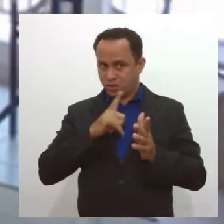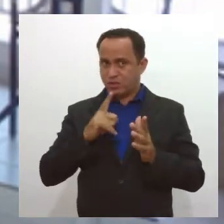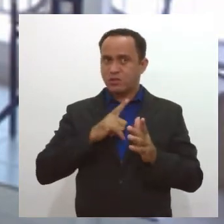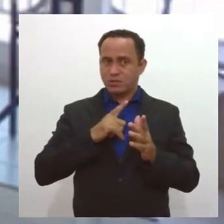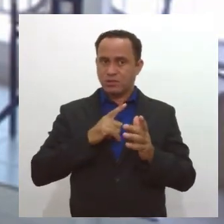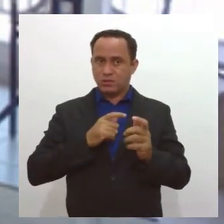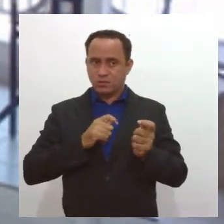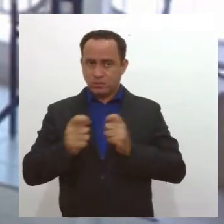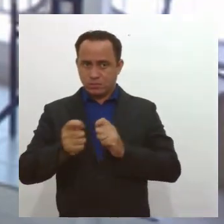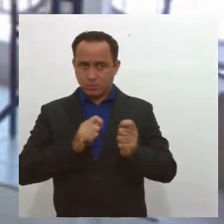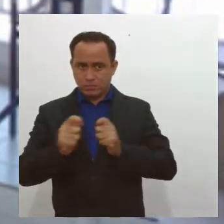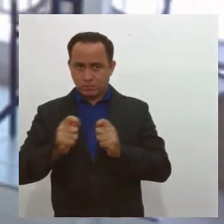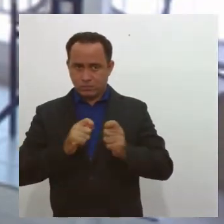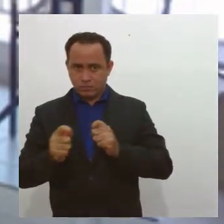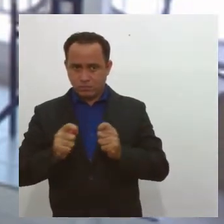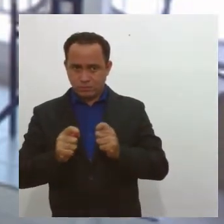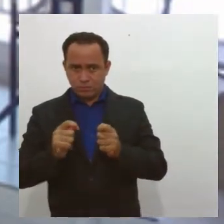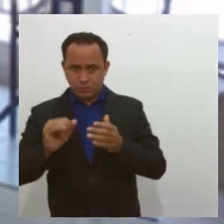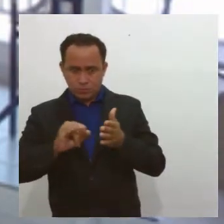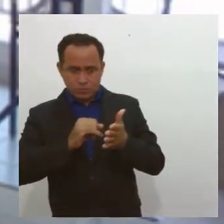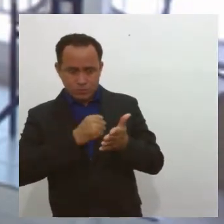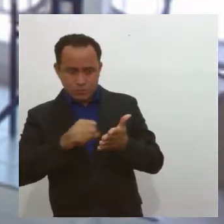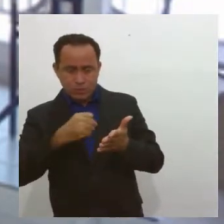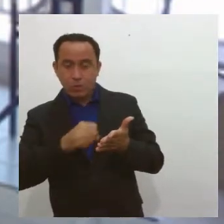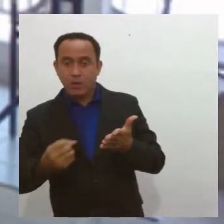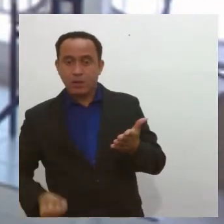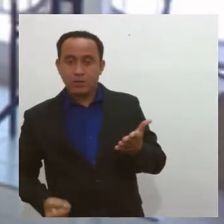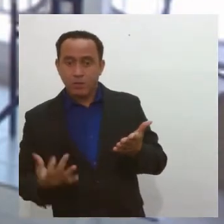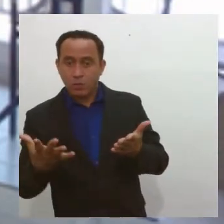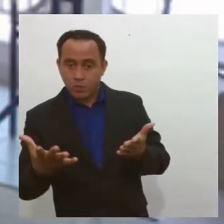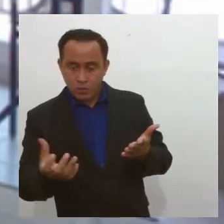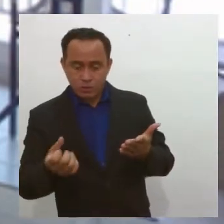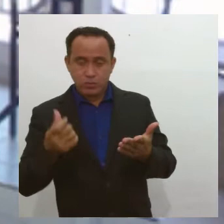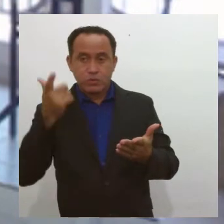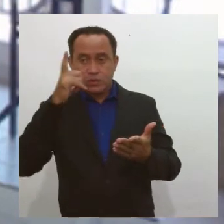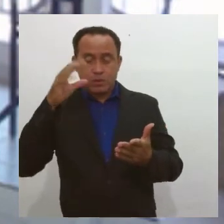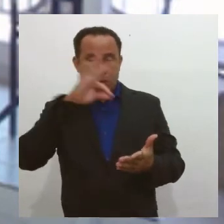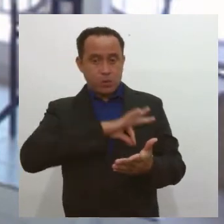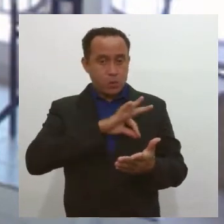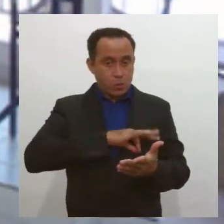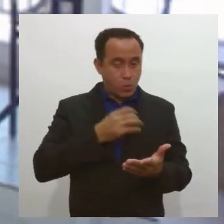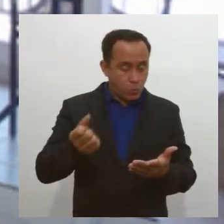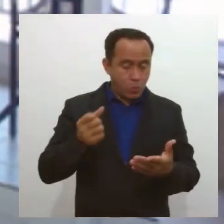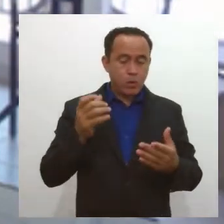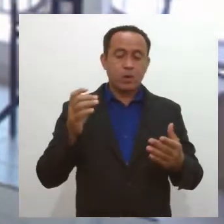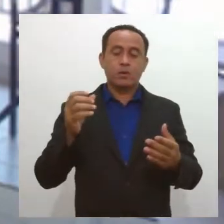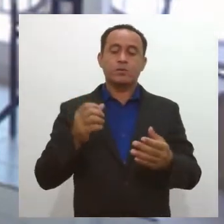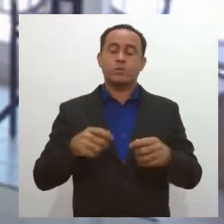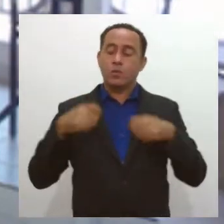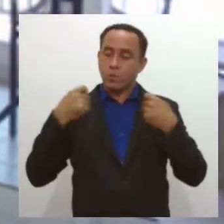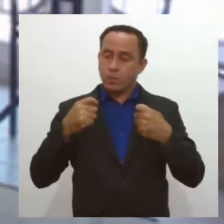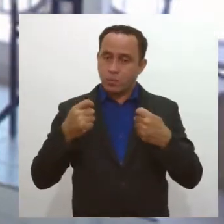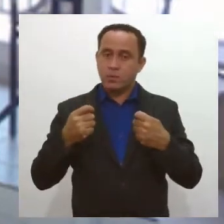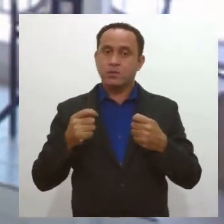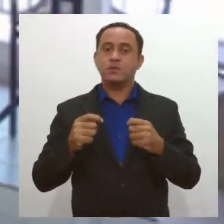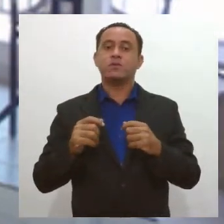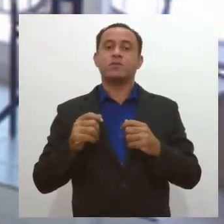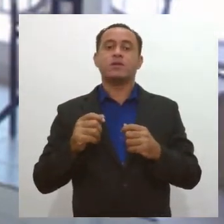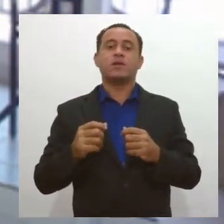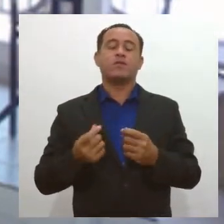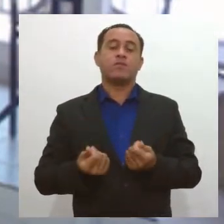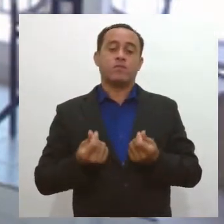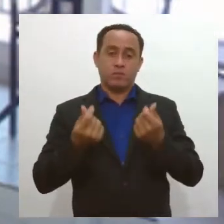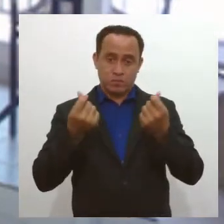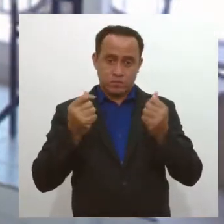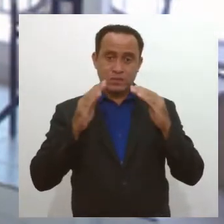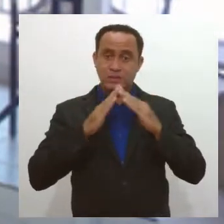financeira em casa, então anotava os seus gastos, sabia o quanto ganhava, o quanto gastava, o quanto é necessário para manter ali os custos fixos